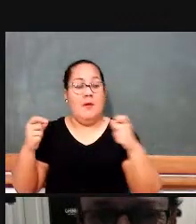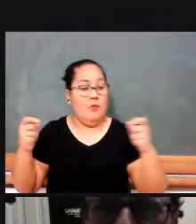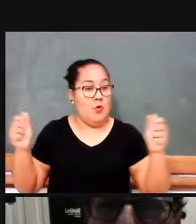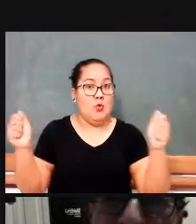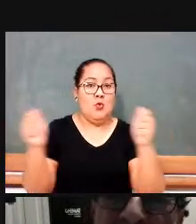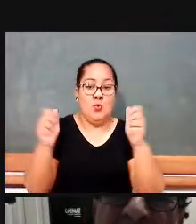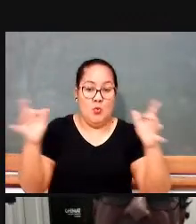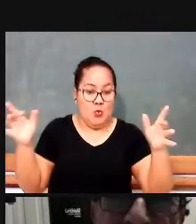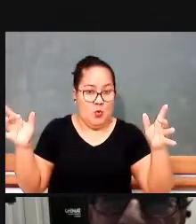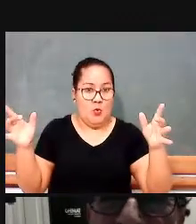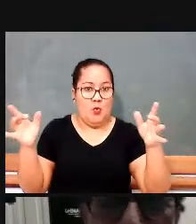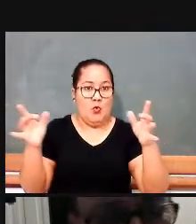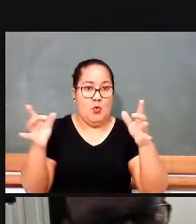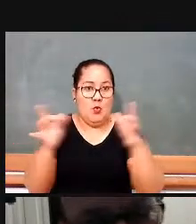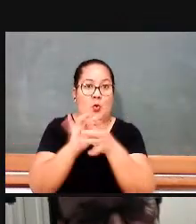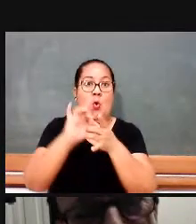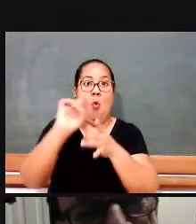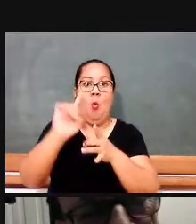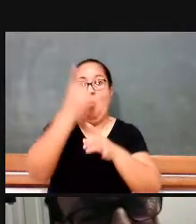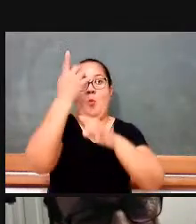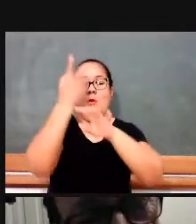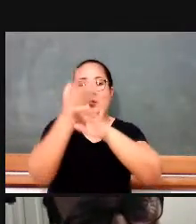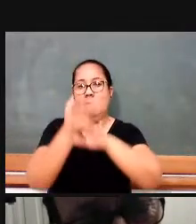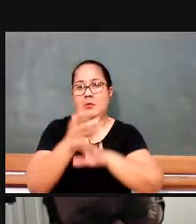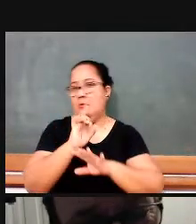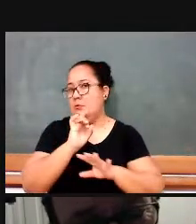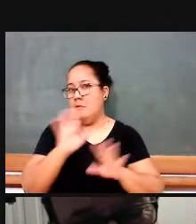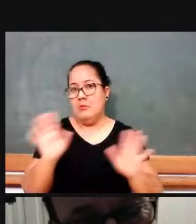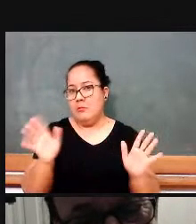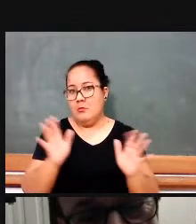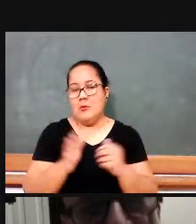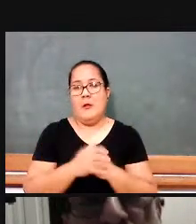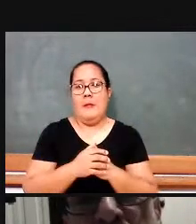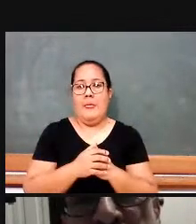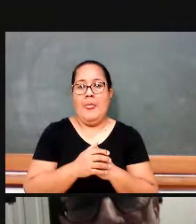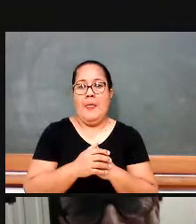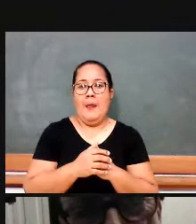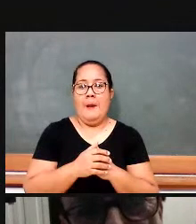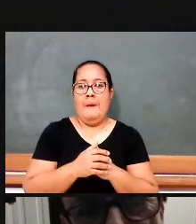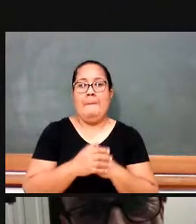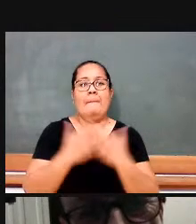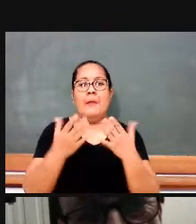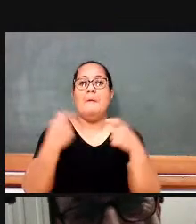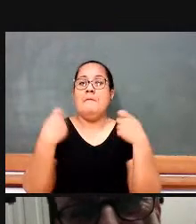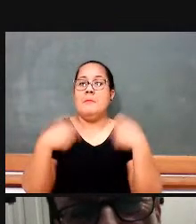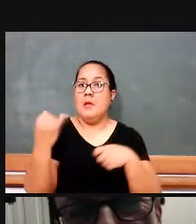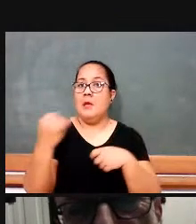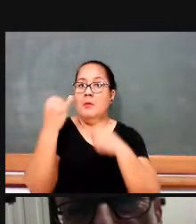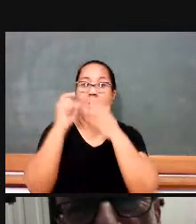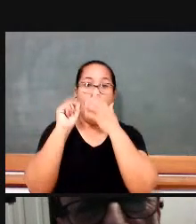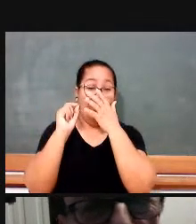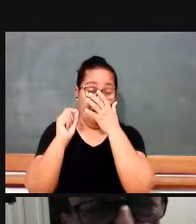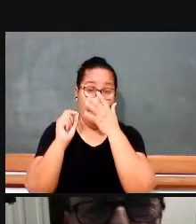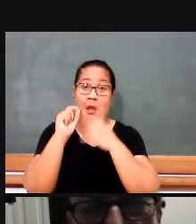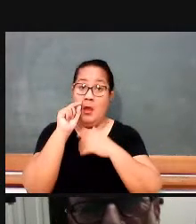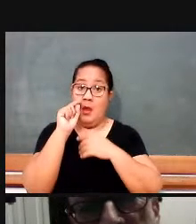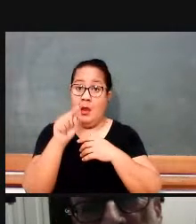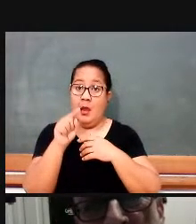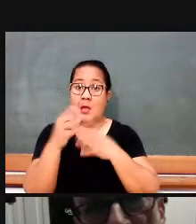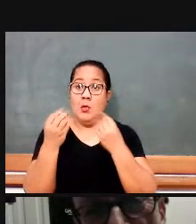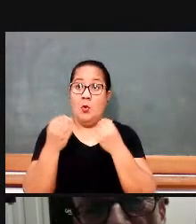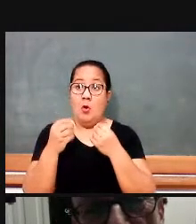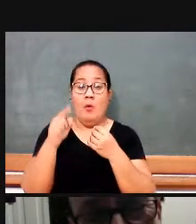altura, na verdade, a ideia era de que se escolarizasse o ensino do cálculo